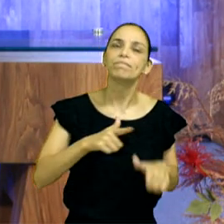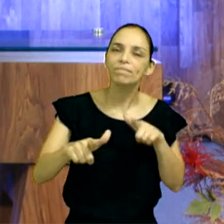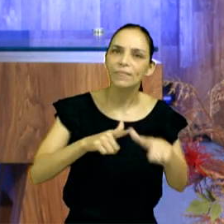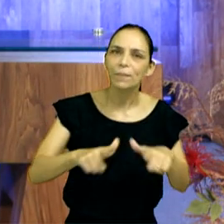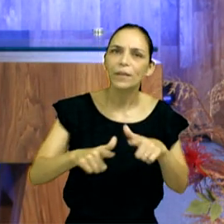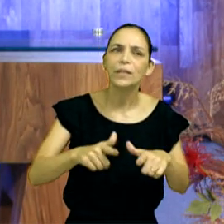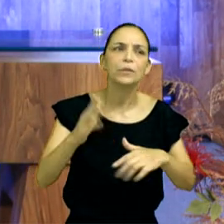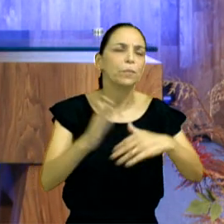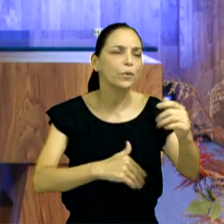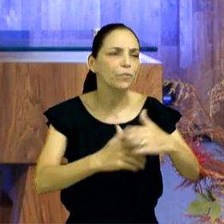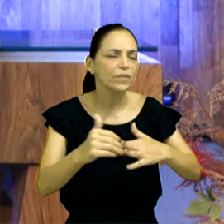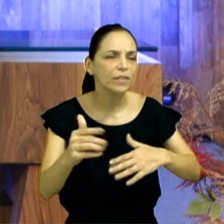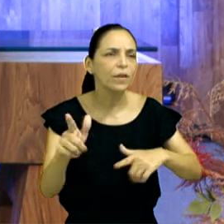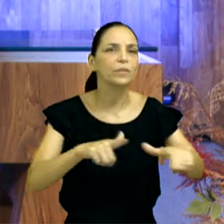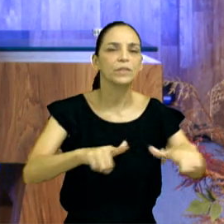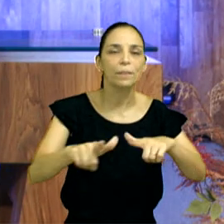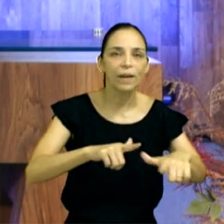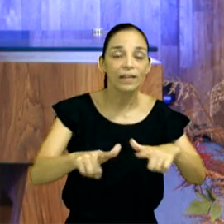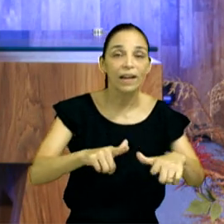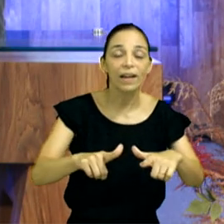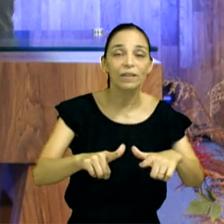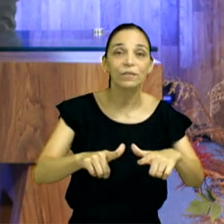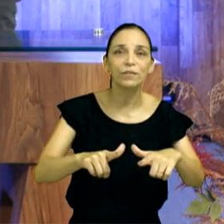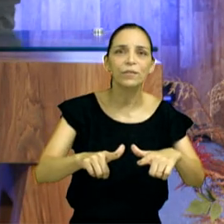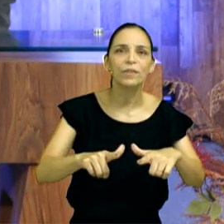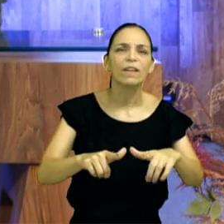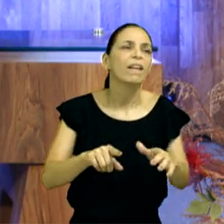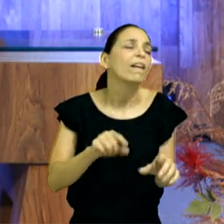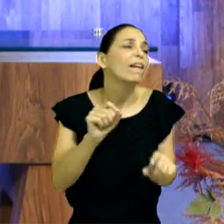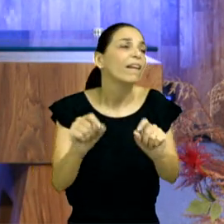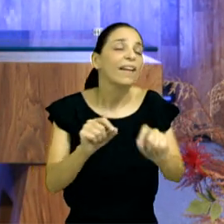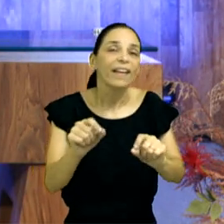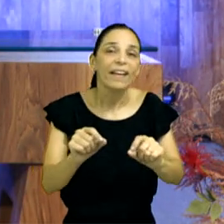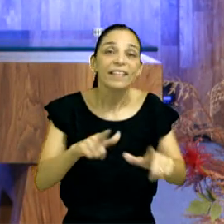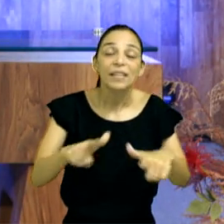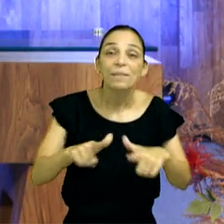ter uma profissão, ter um bom emprego. Quem não deseja ter um bom emprego?